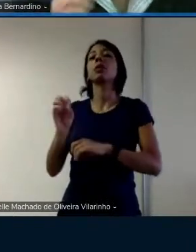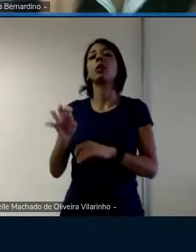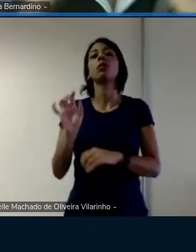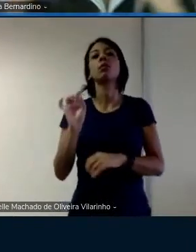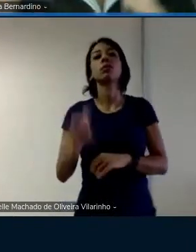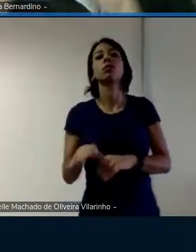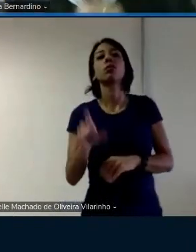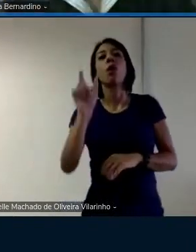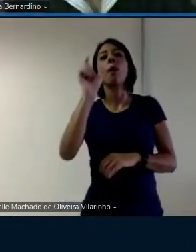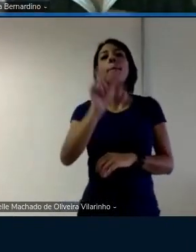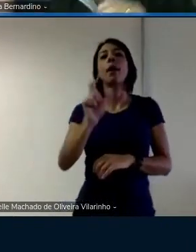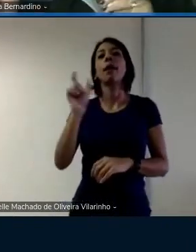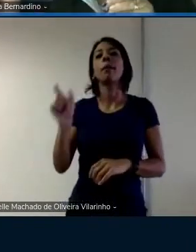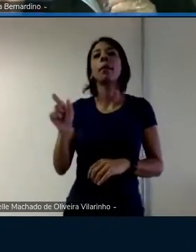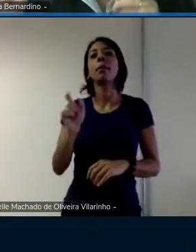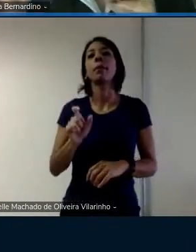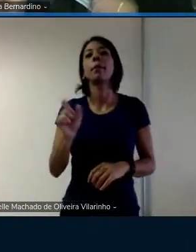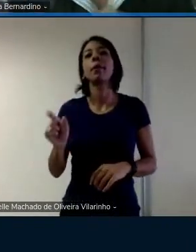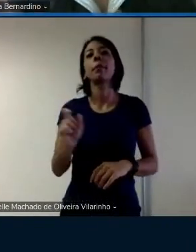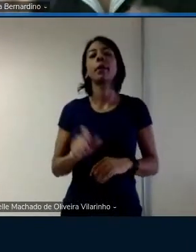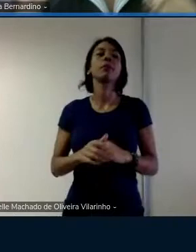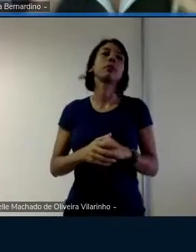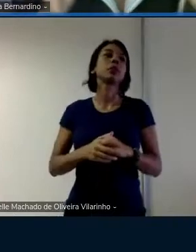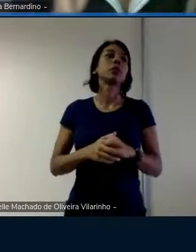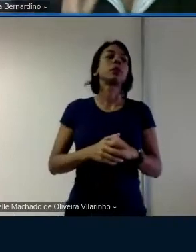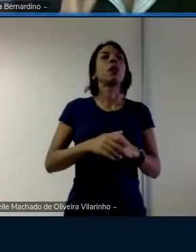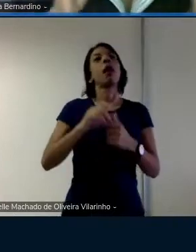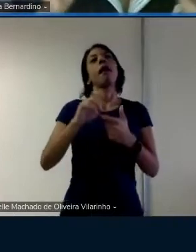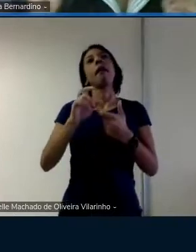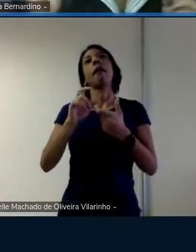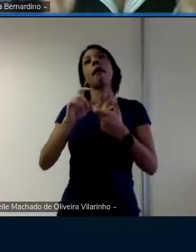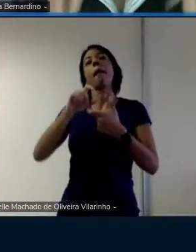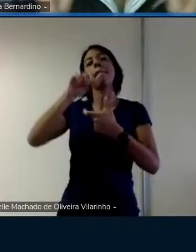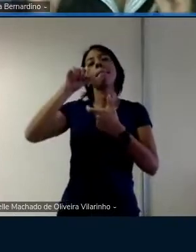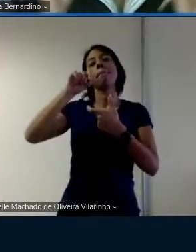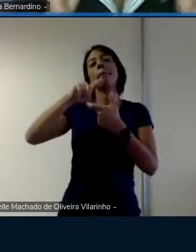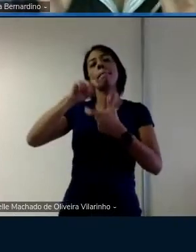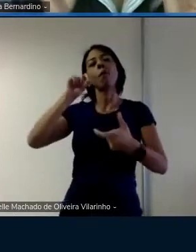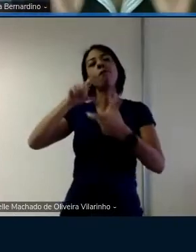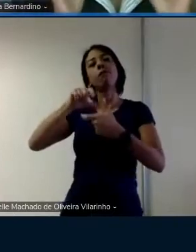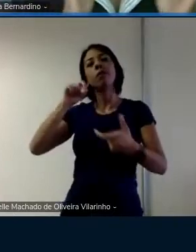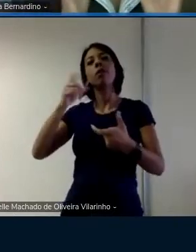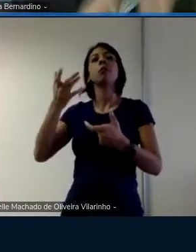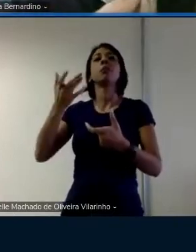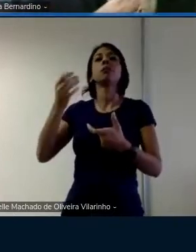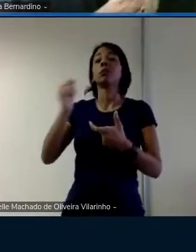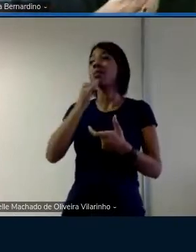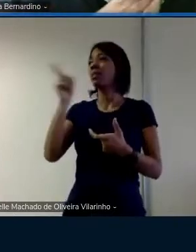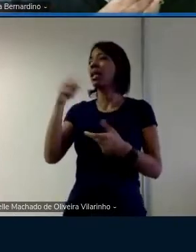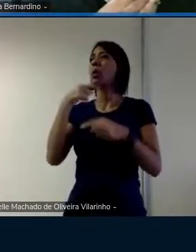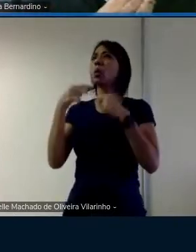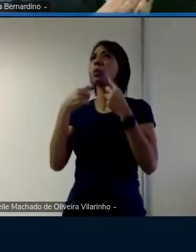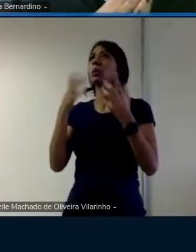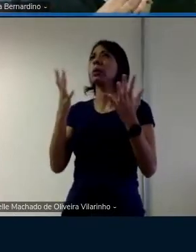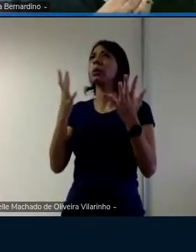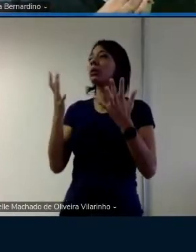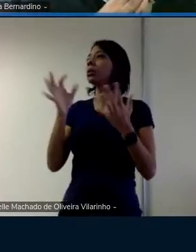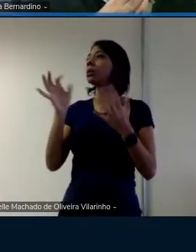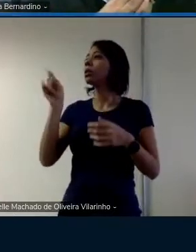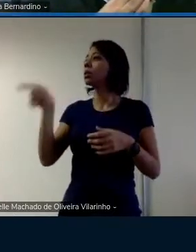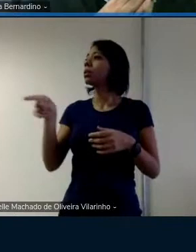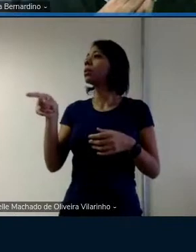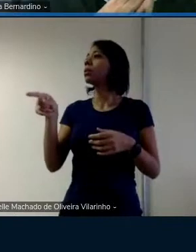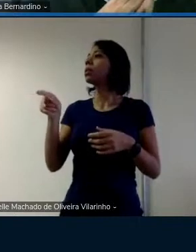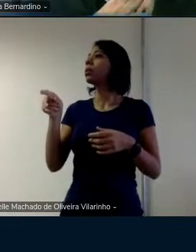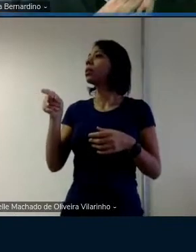palavra tá? mofema e até aquela questão que você ficou em dúvida que eu viu que